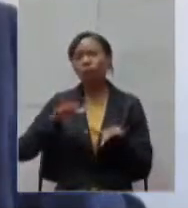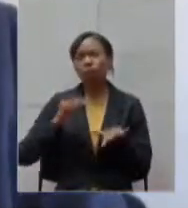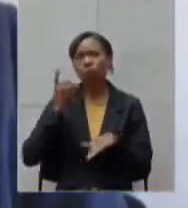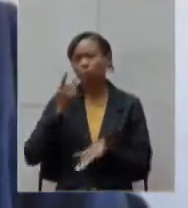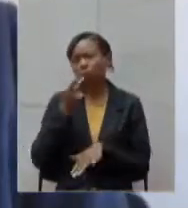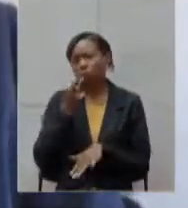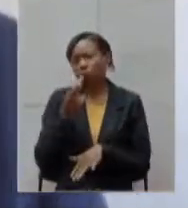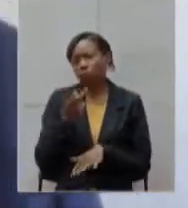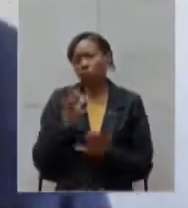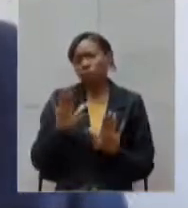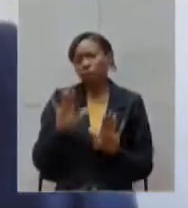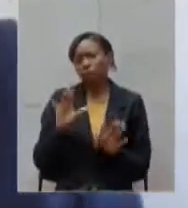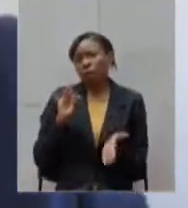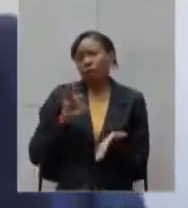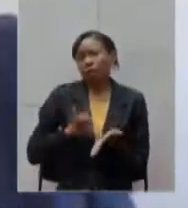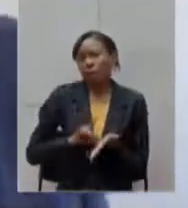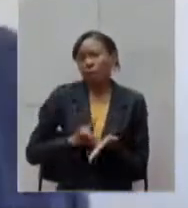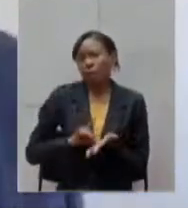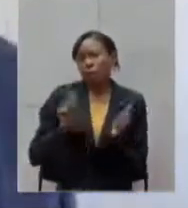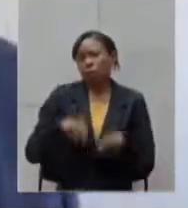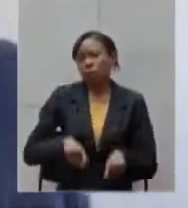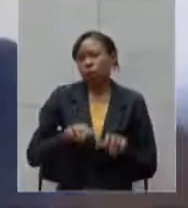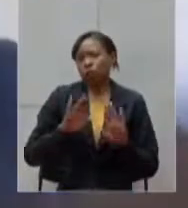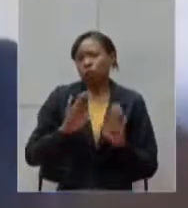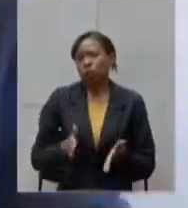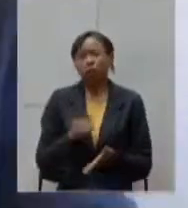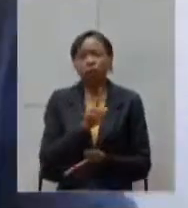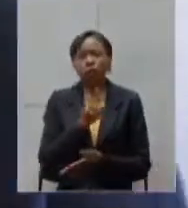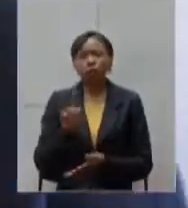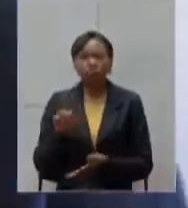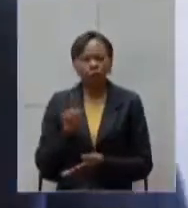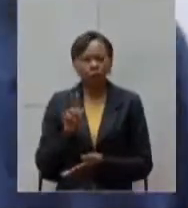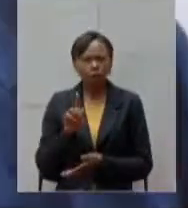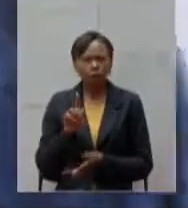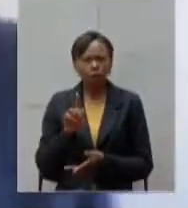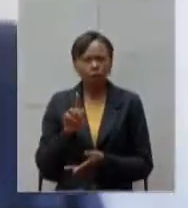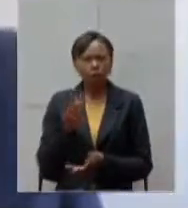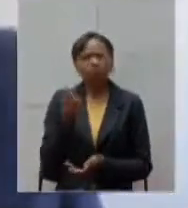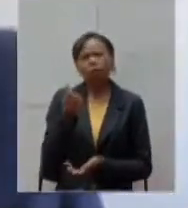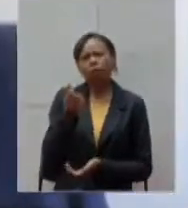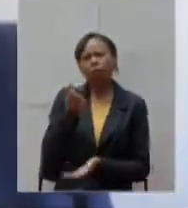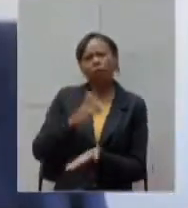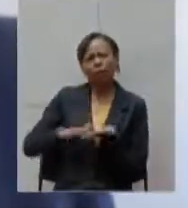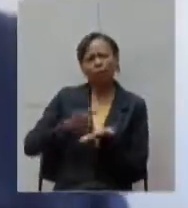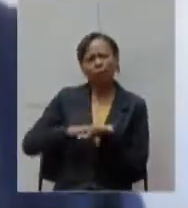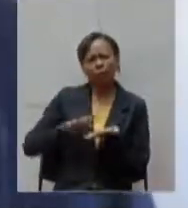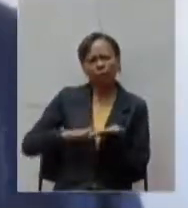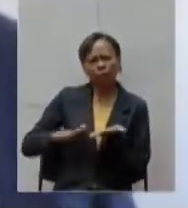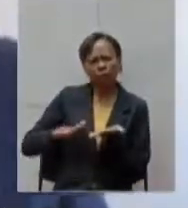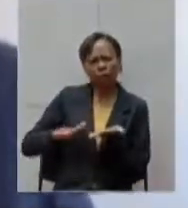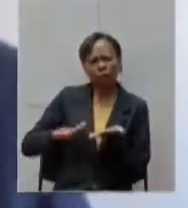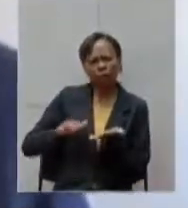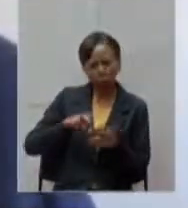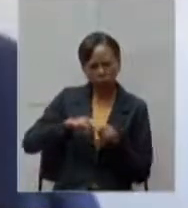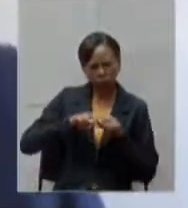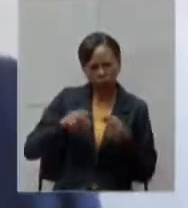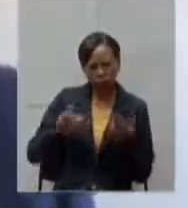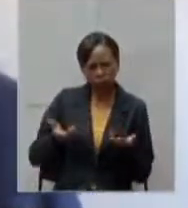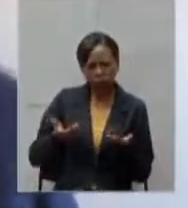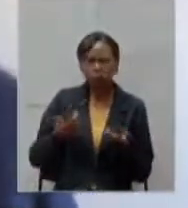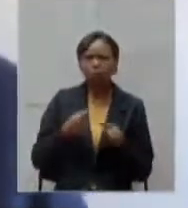se efetivou mas não se efetivou e não teve o gasto porque exatamente a controladoria geral